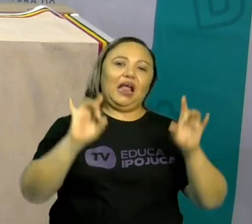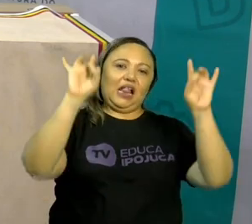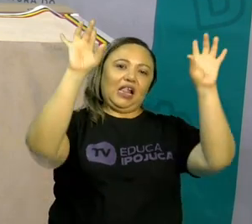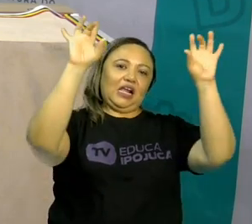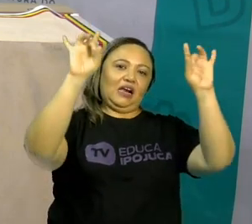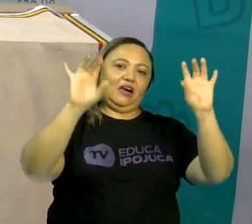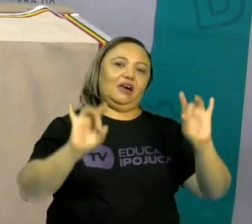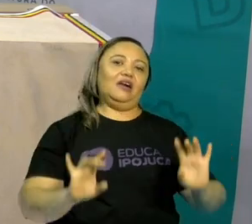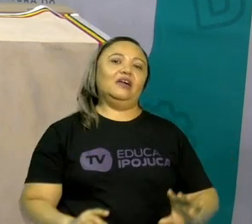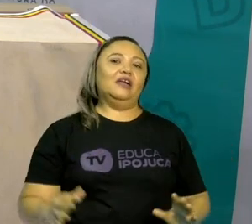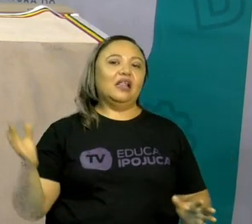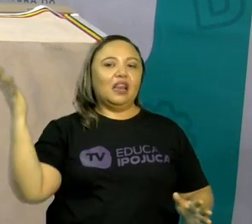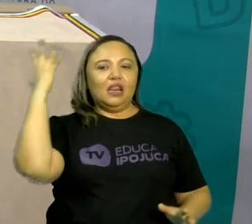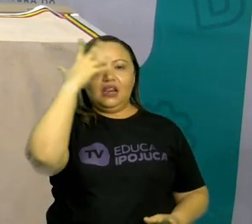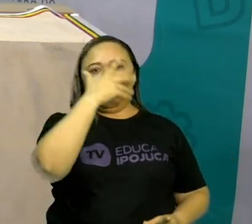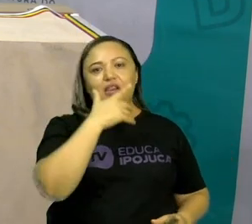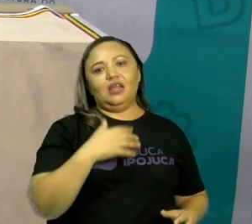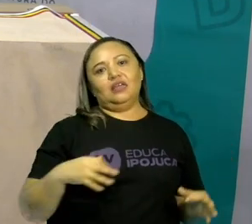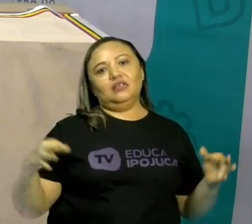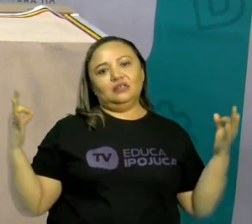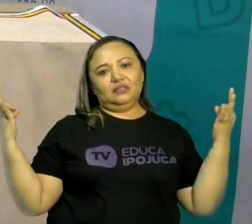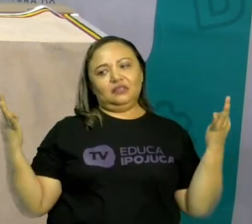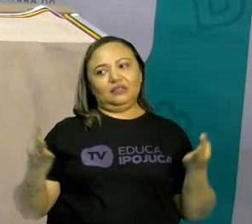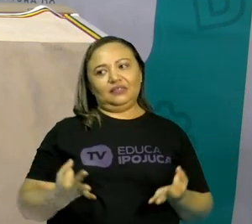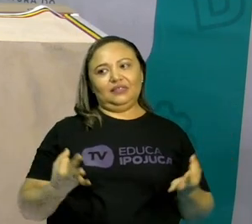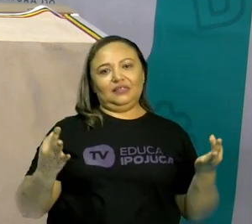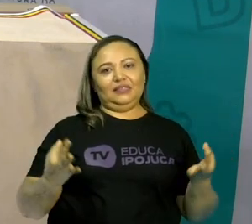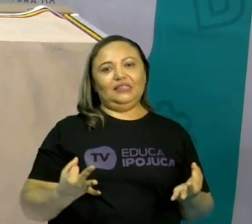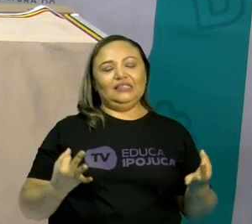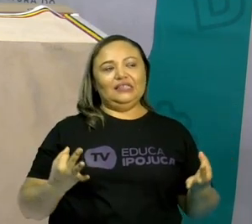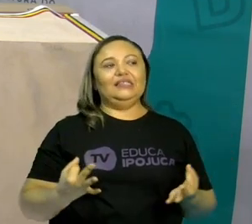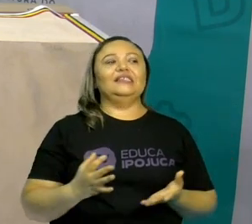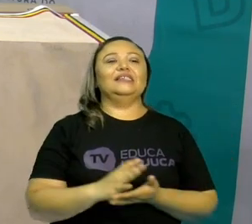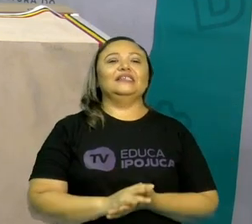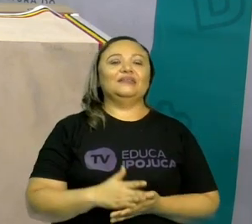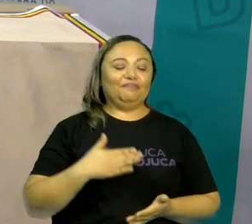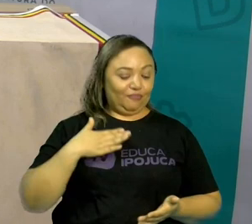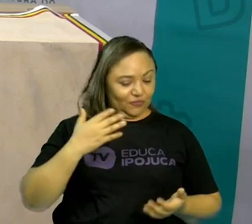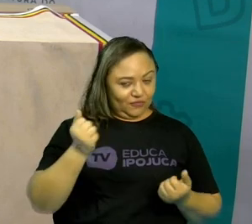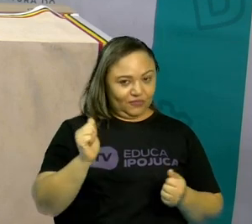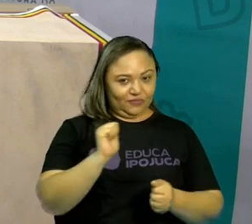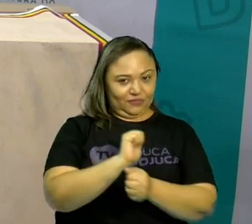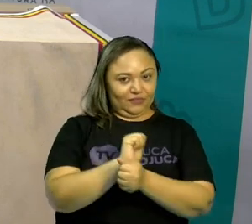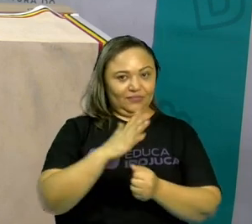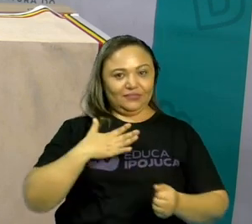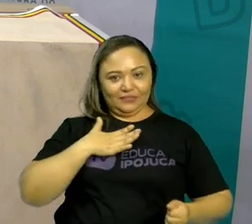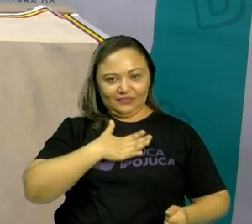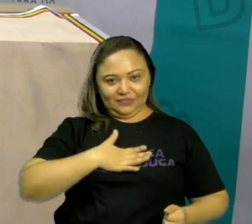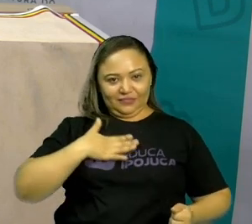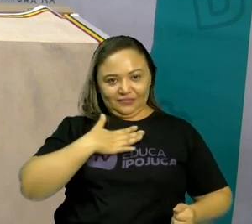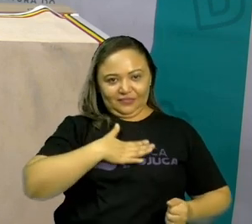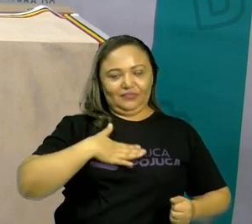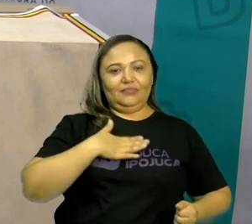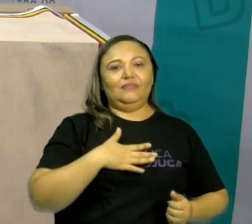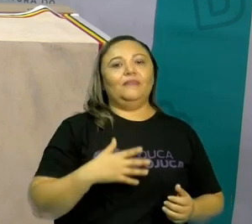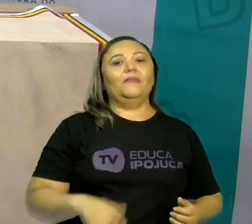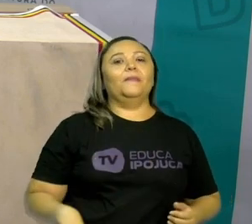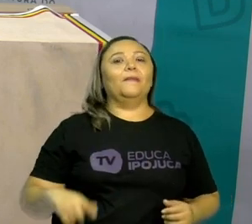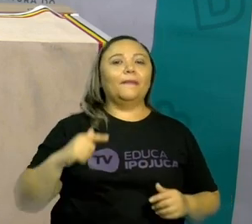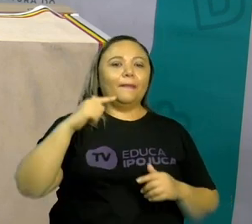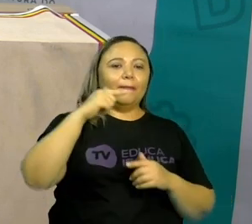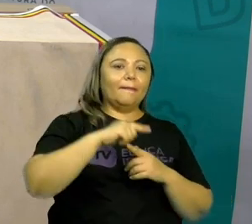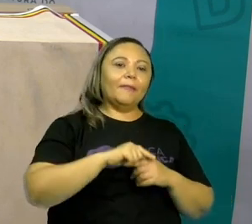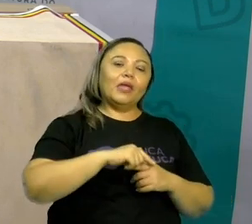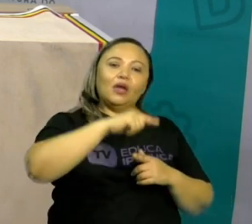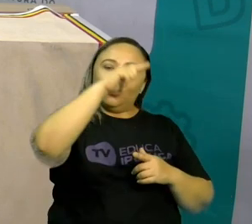Especial, lindo e perfeito. A tia espera que vocês tenham amado a nossa aulinha de hoje. E vai estar